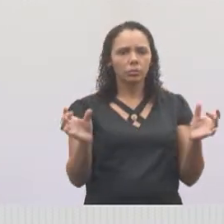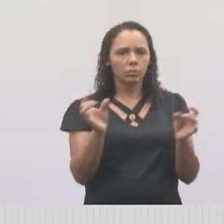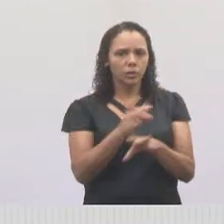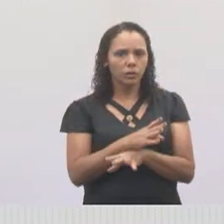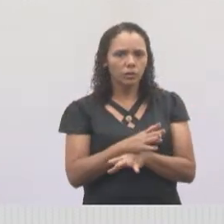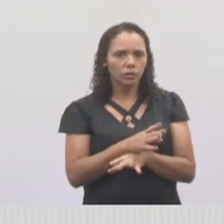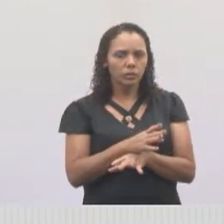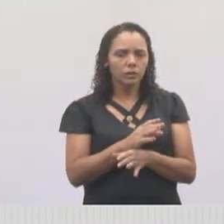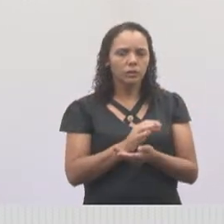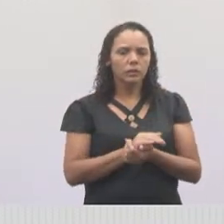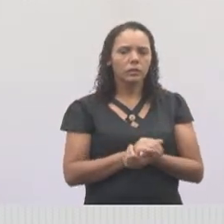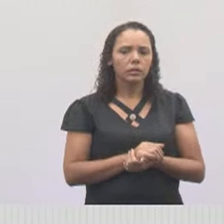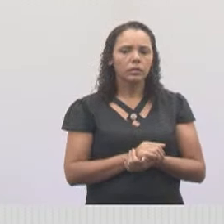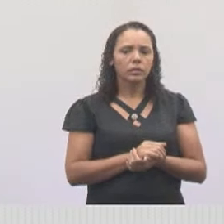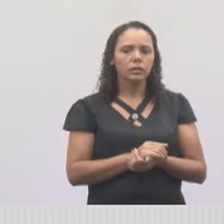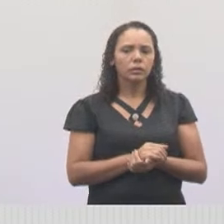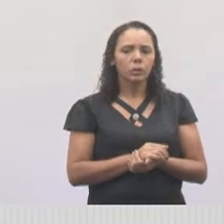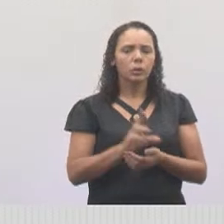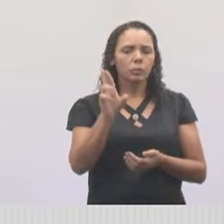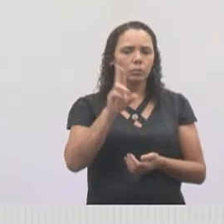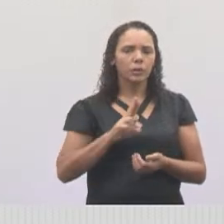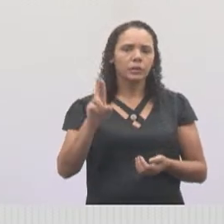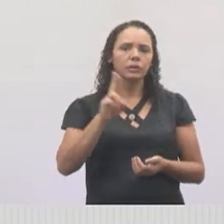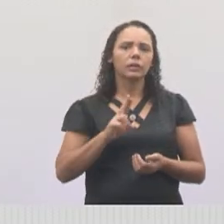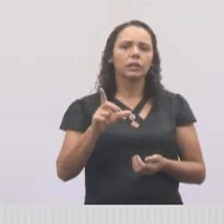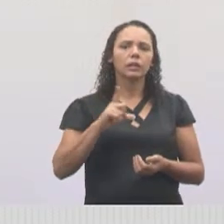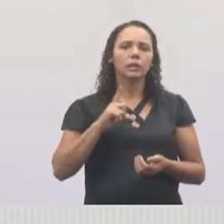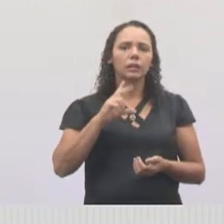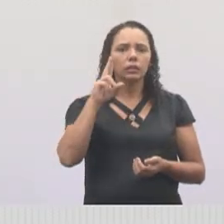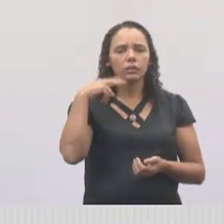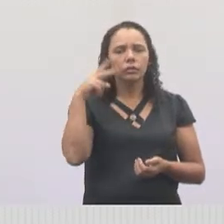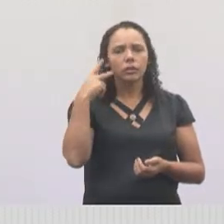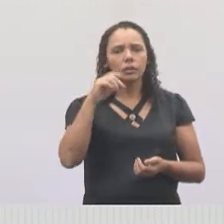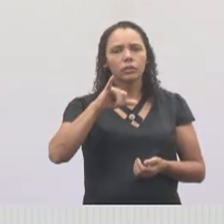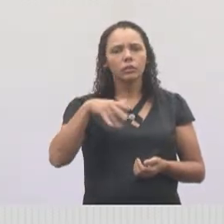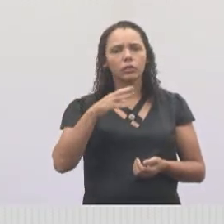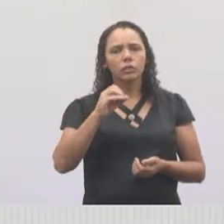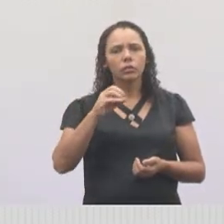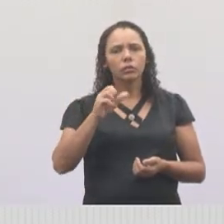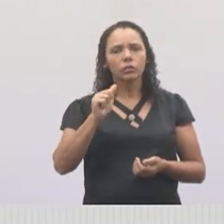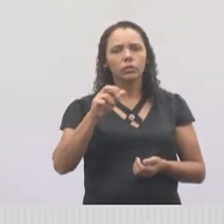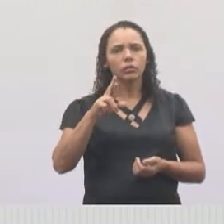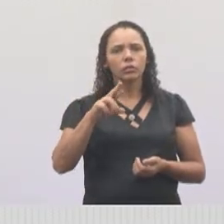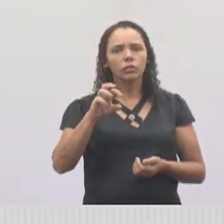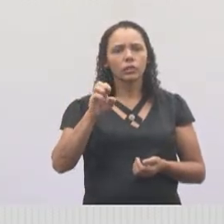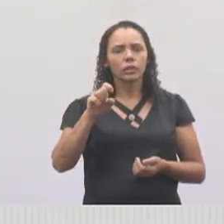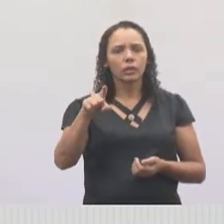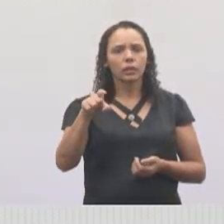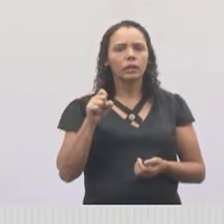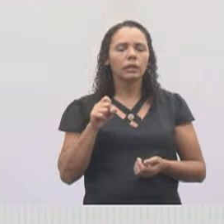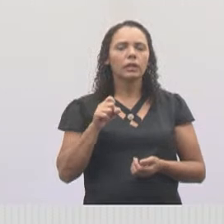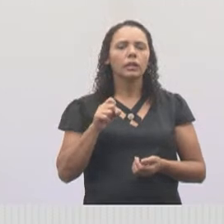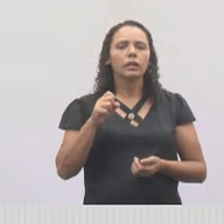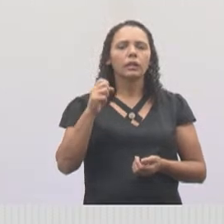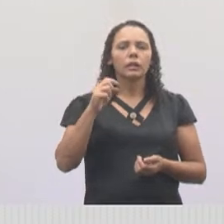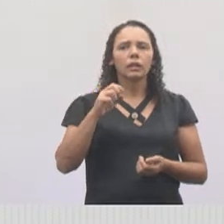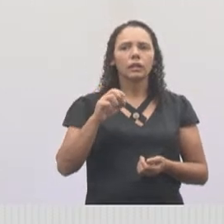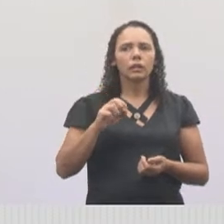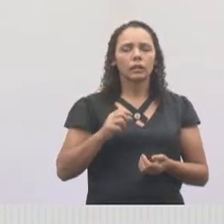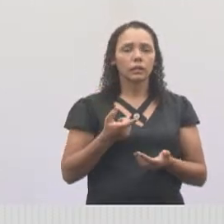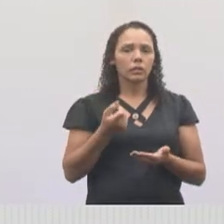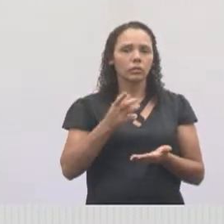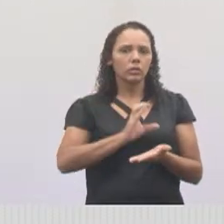para esse local. Tem emenda do vereador Juarez Araújo, tem emenda do Paulinho do Esporte.